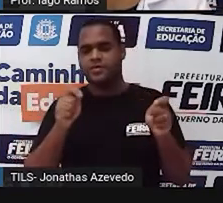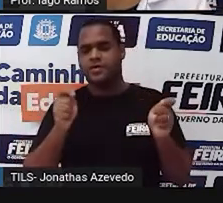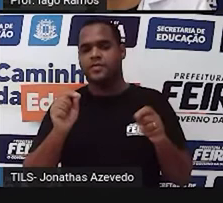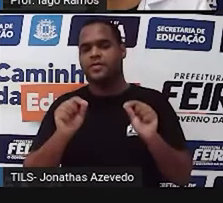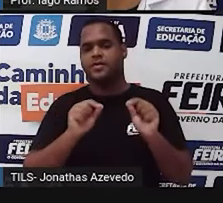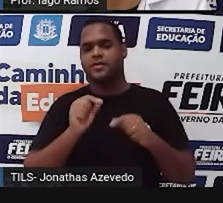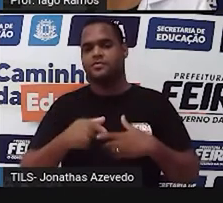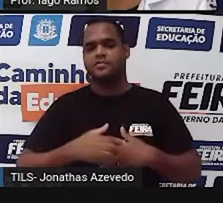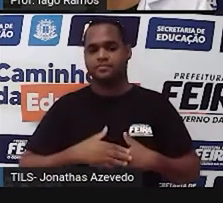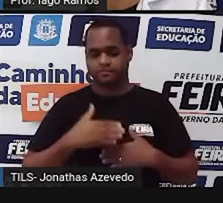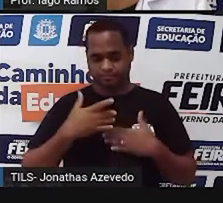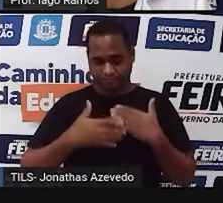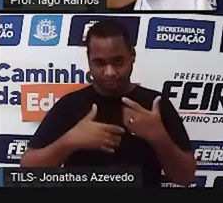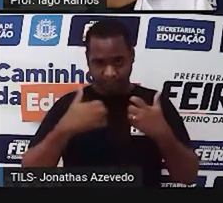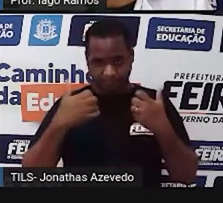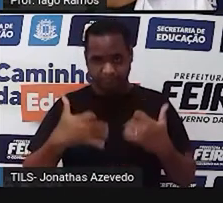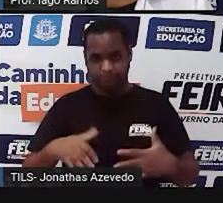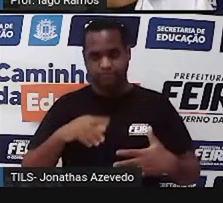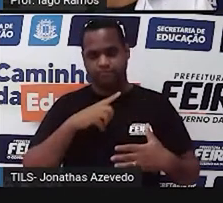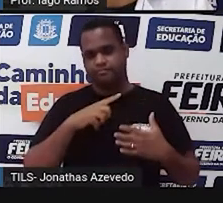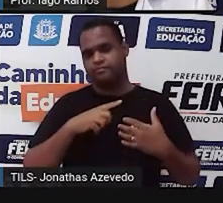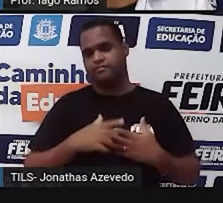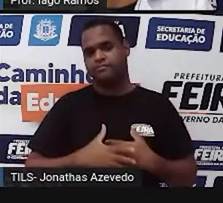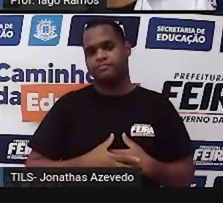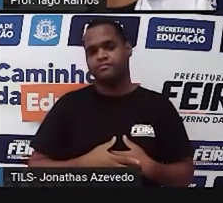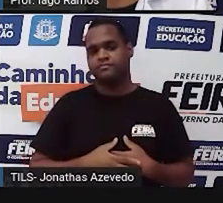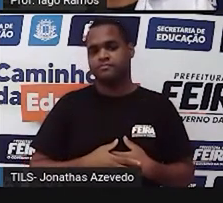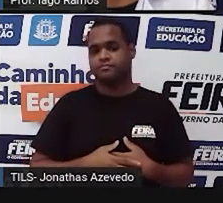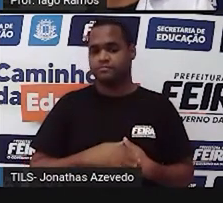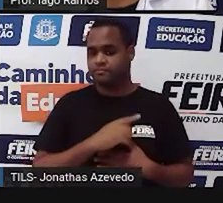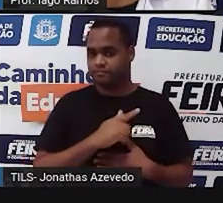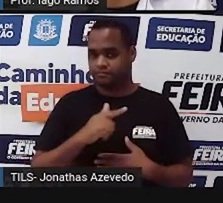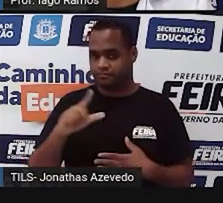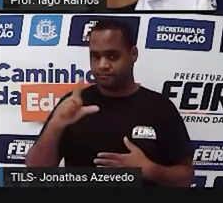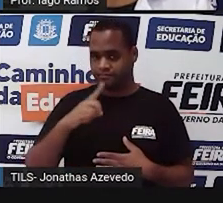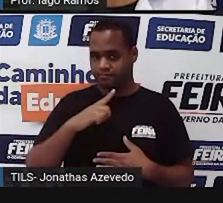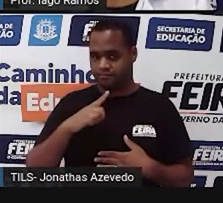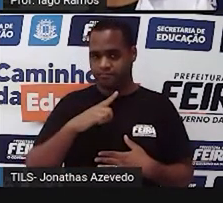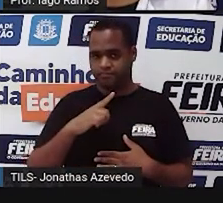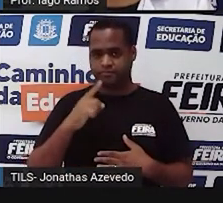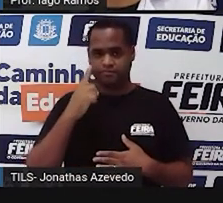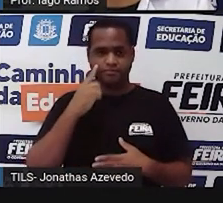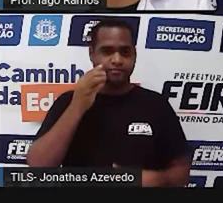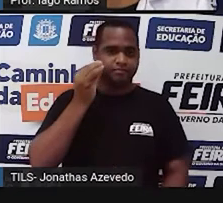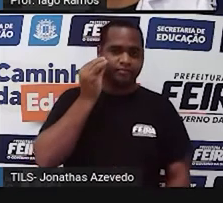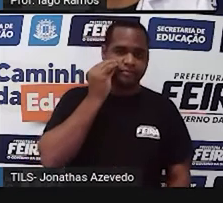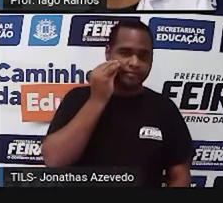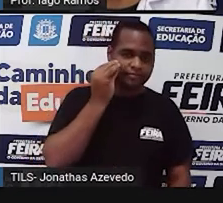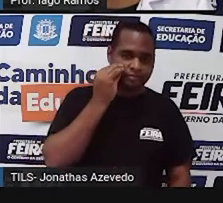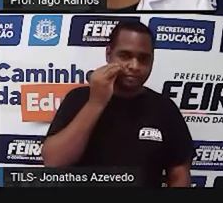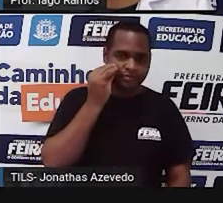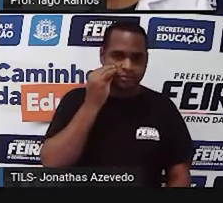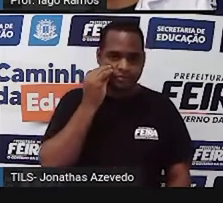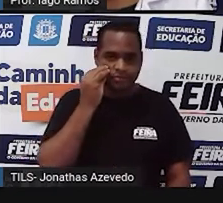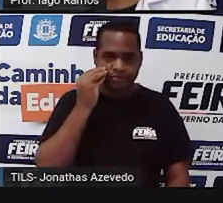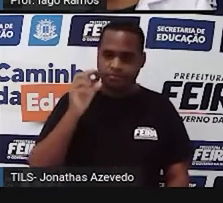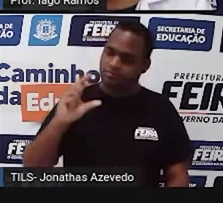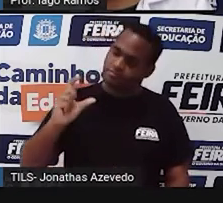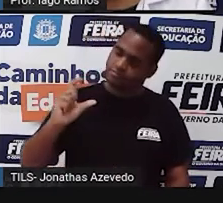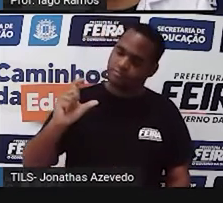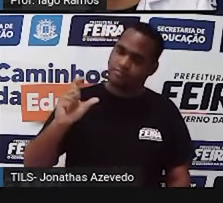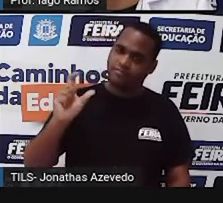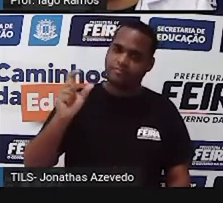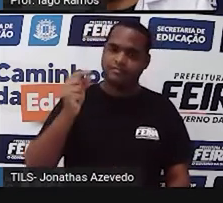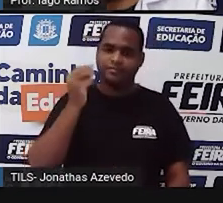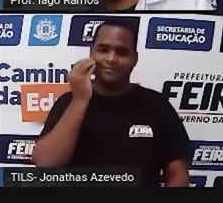avançando, tá? Bom, a próxima etapa é uma experimentação. É isso aí, a gente vai fazer